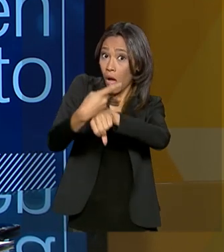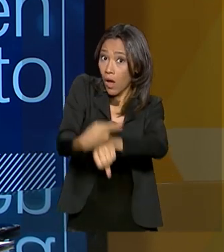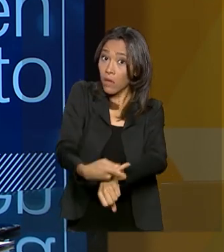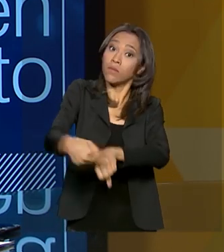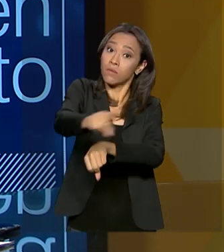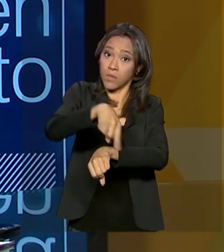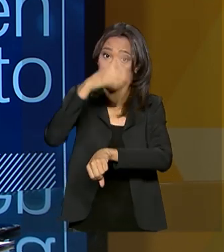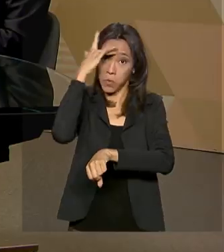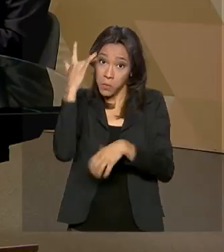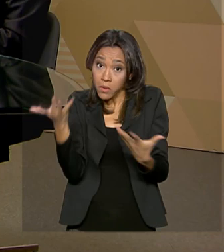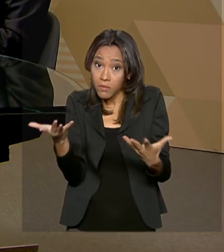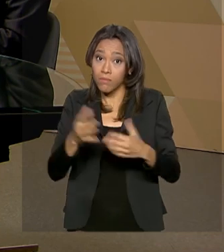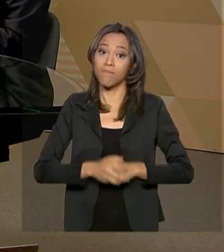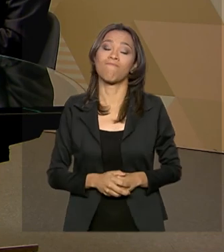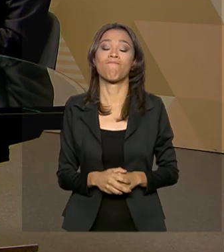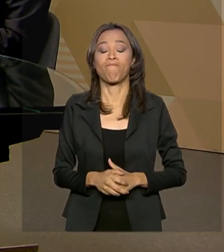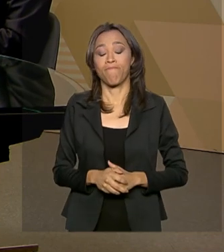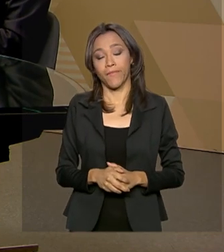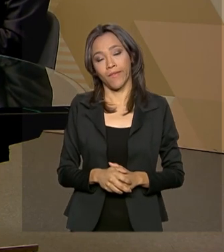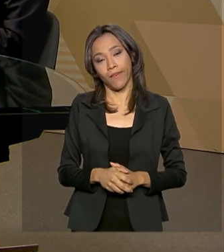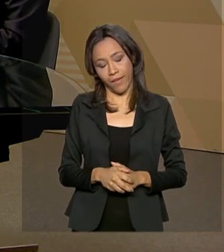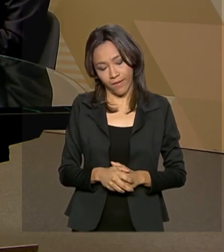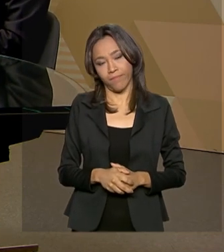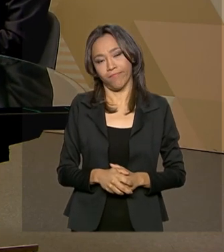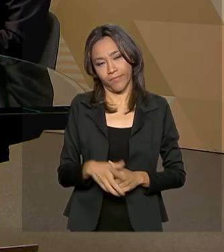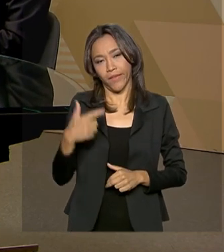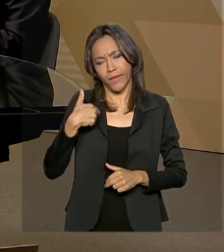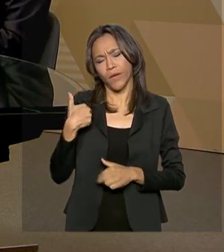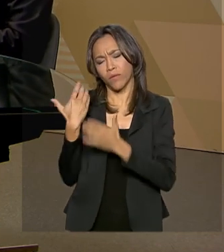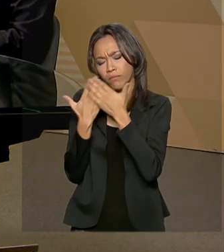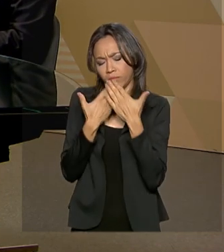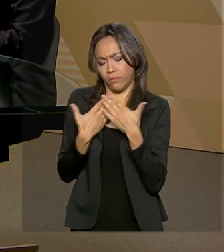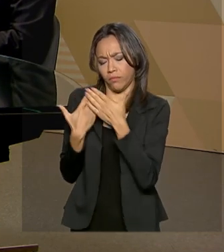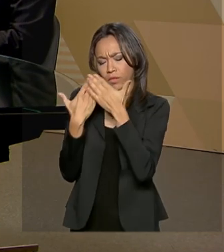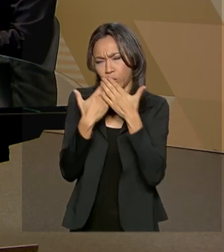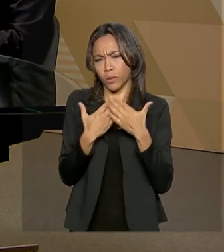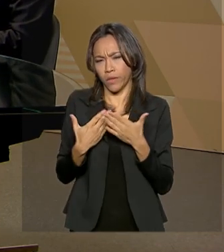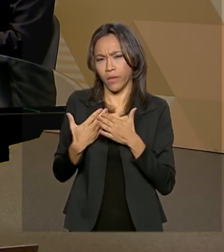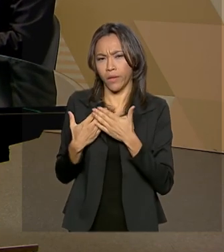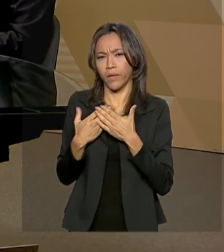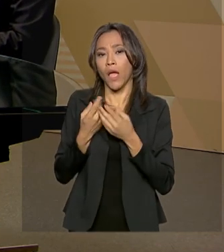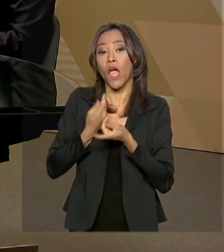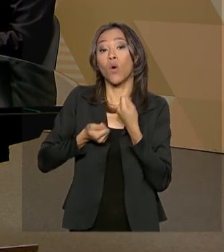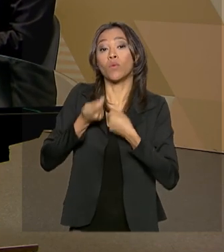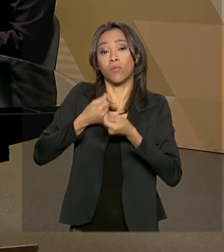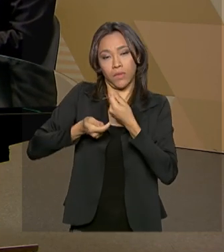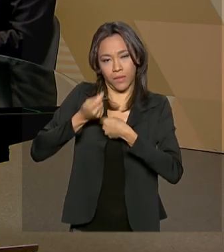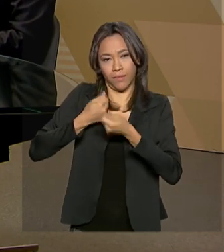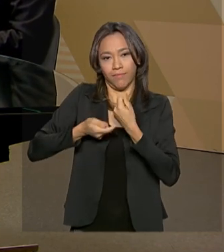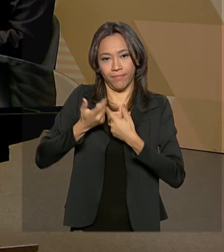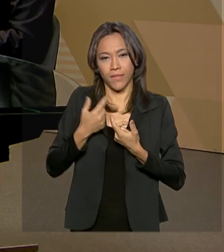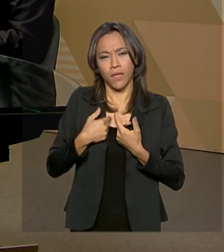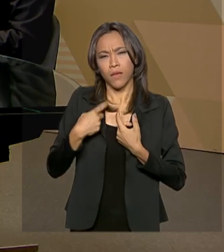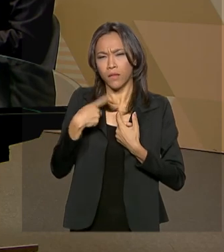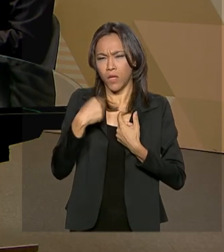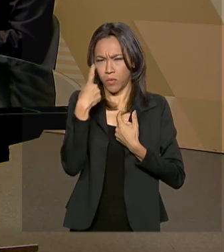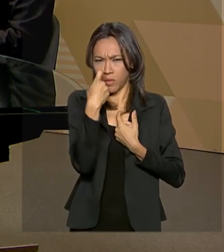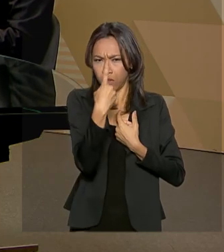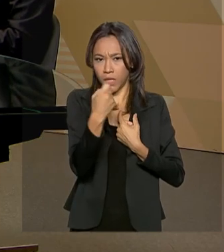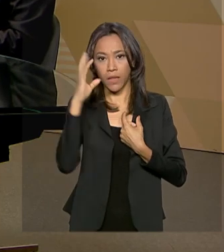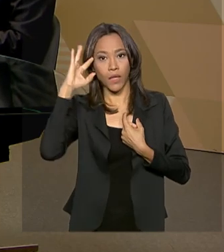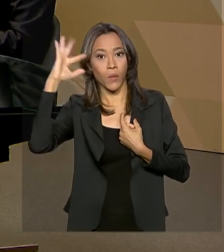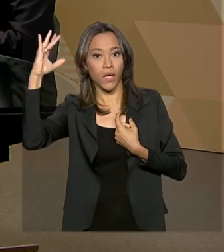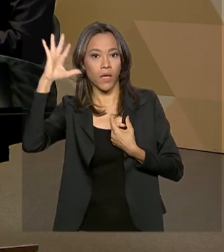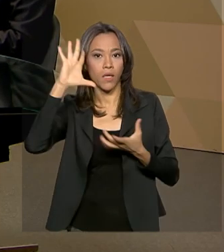das pessoas? É, eu mesmo estudei bastante tempo a economia e tem uma questão interessante entre a teoria e